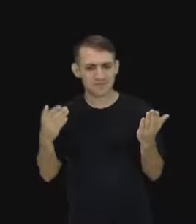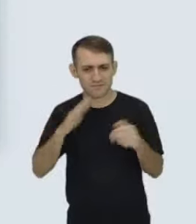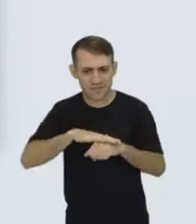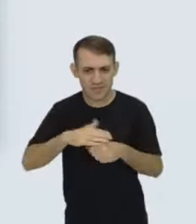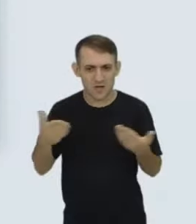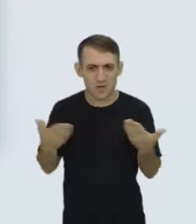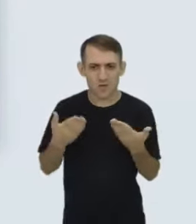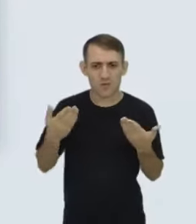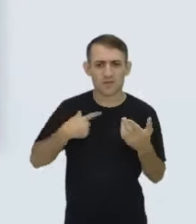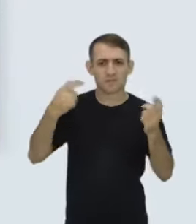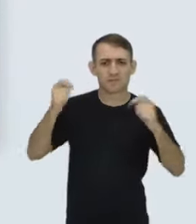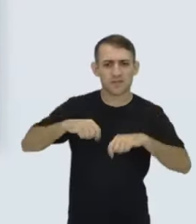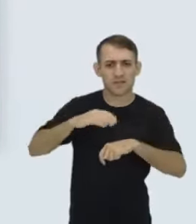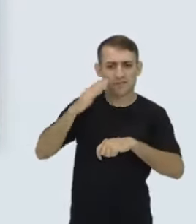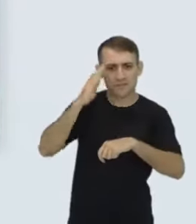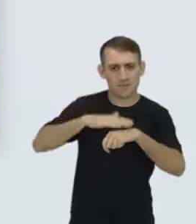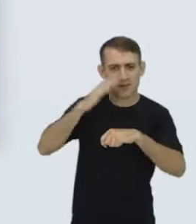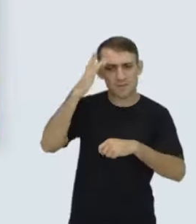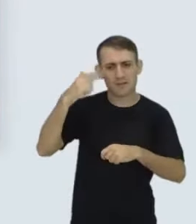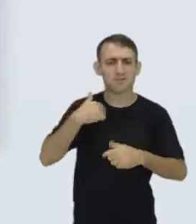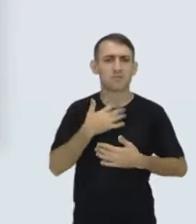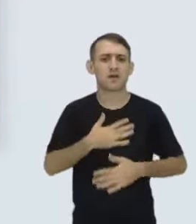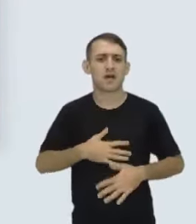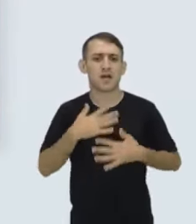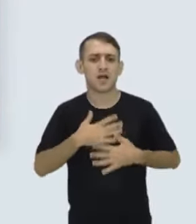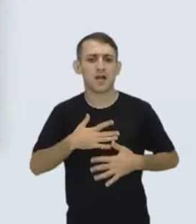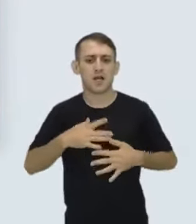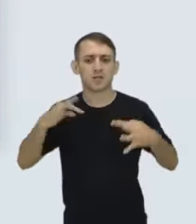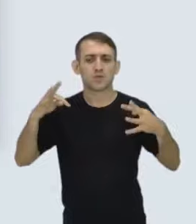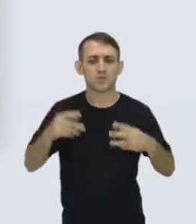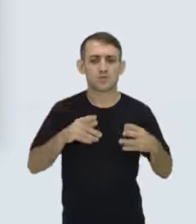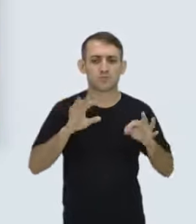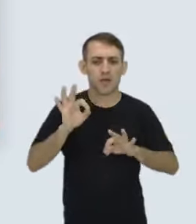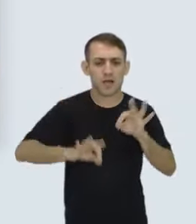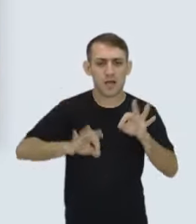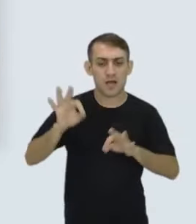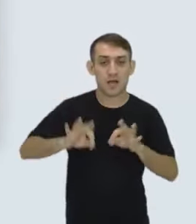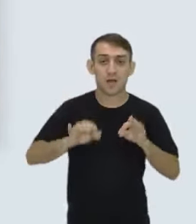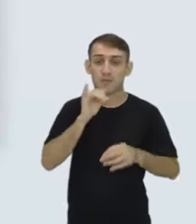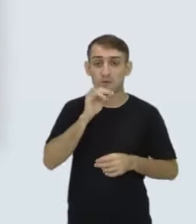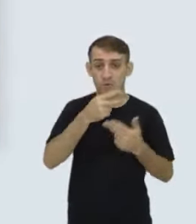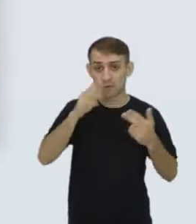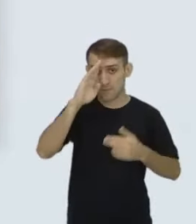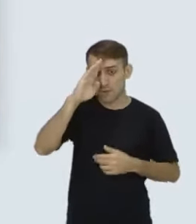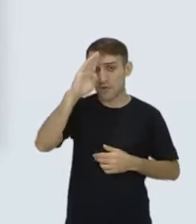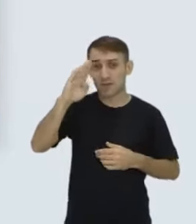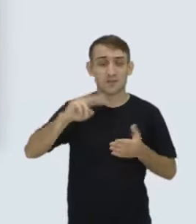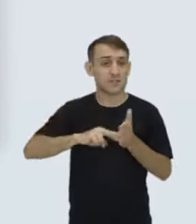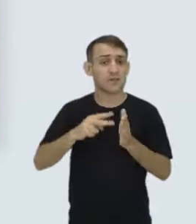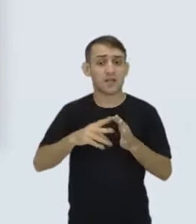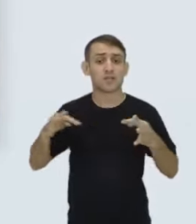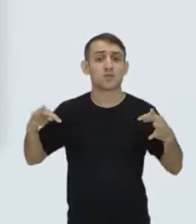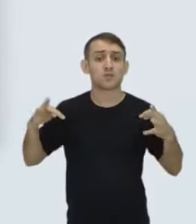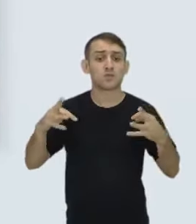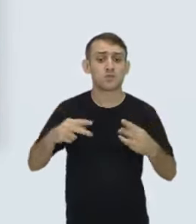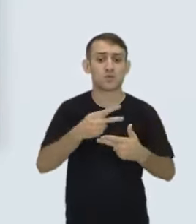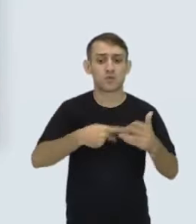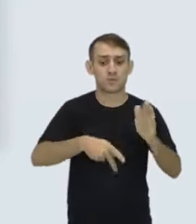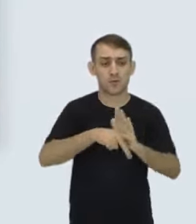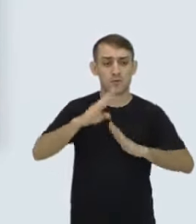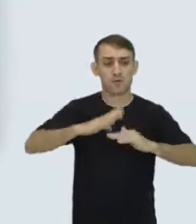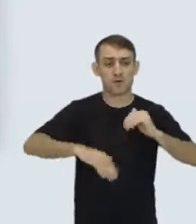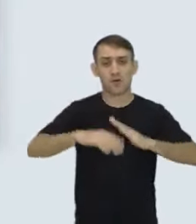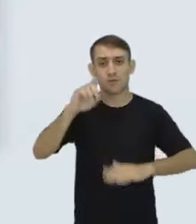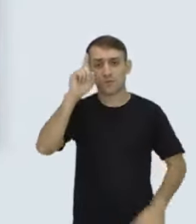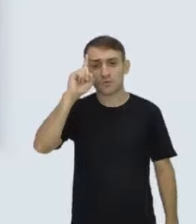hoje, o que eu posso deixar pra amanhã. Porque aí eu fico mais tranquila, sabe? Fica tudo mais distribuído. Isso de prioridade vale pra tudo, assim. Tanto pra essas tarefas do